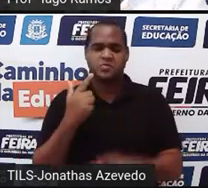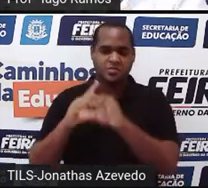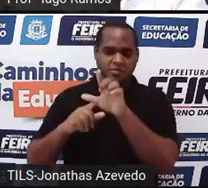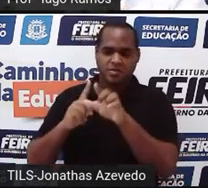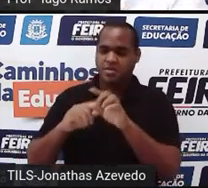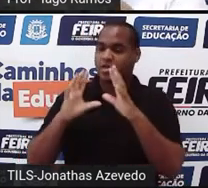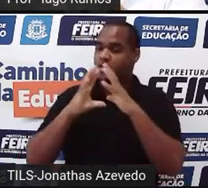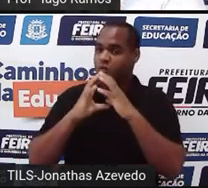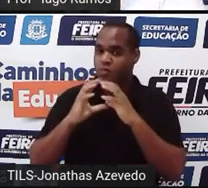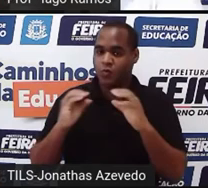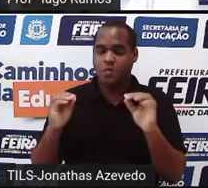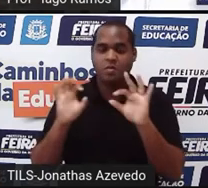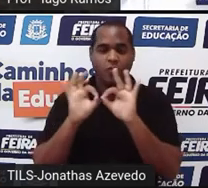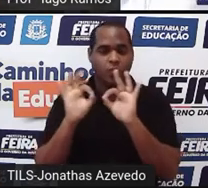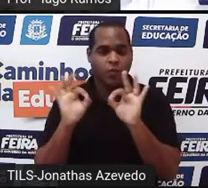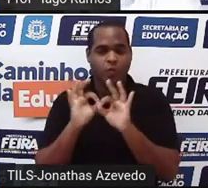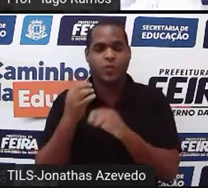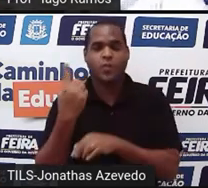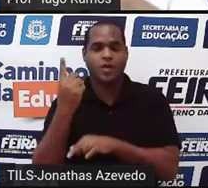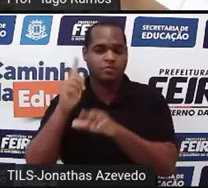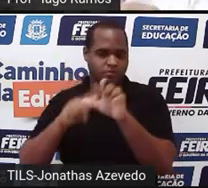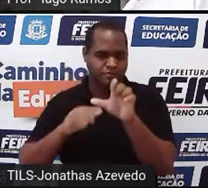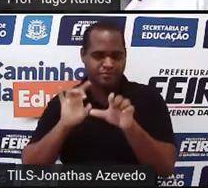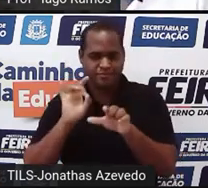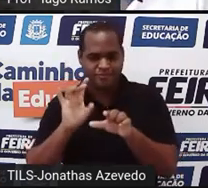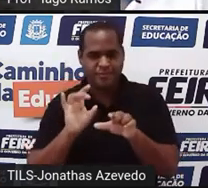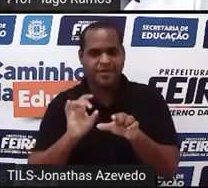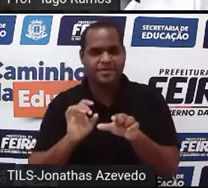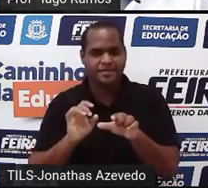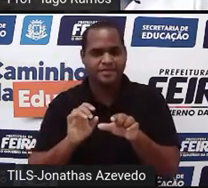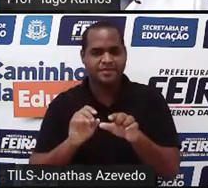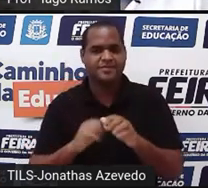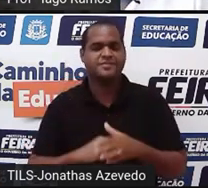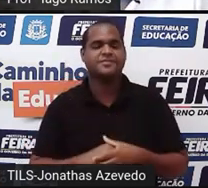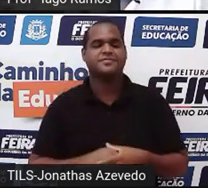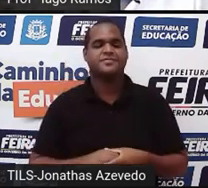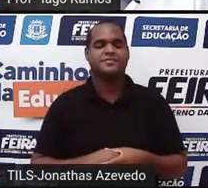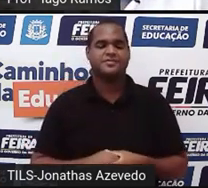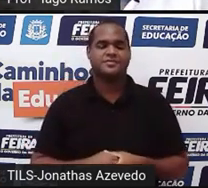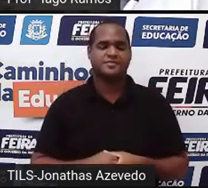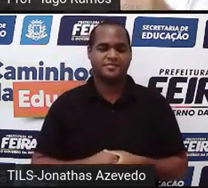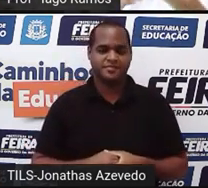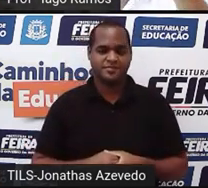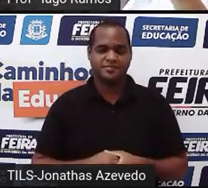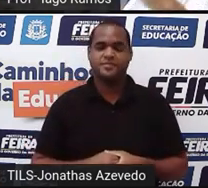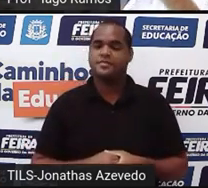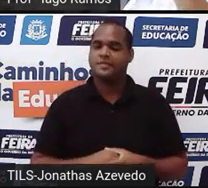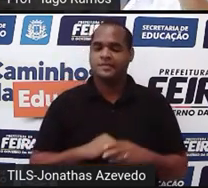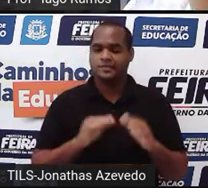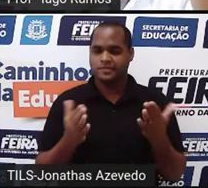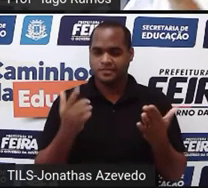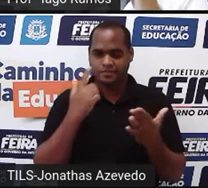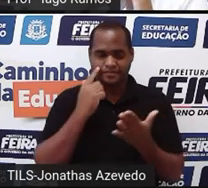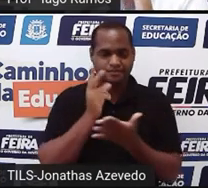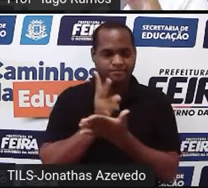desaparecer uma das letras, falando de uma forma mais simples. Mas nem sempre quando a gente soma direto